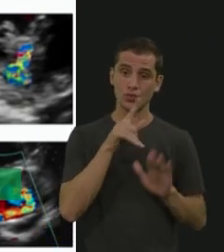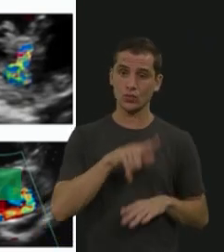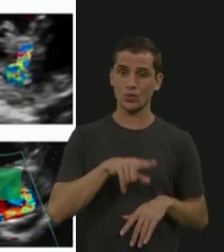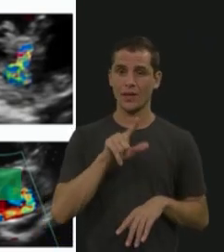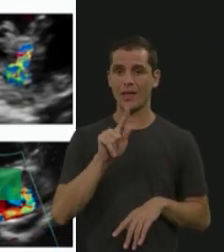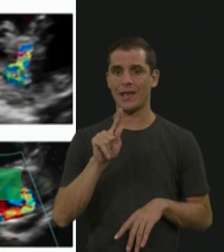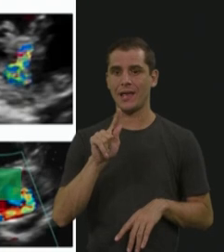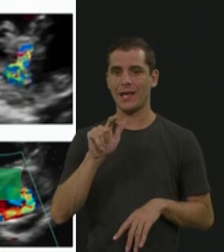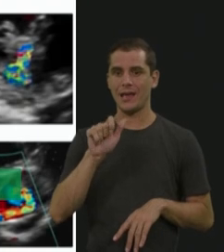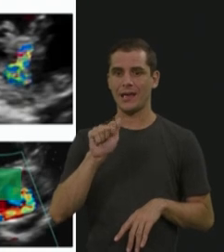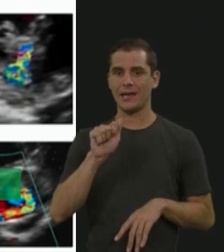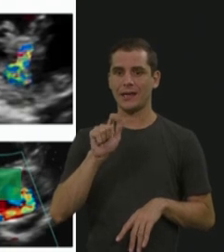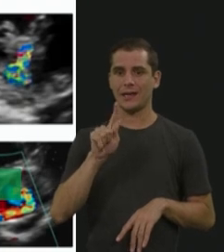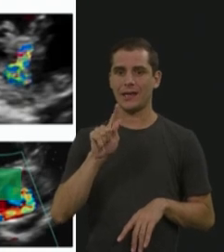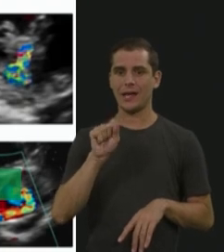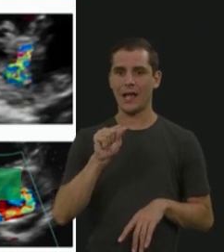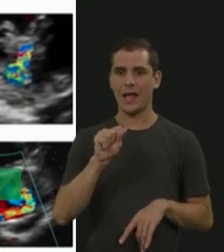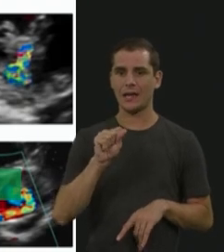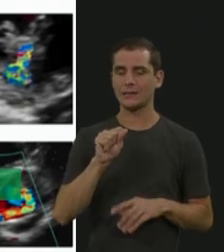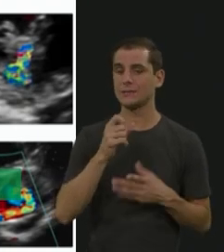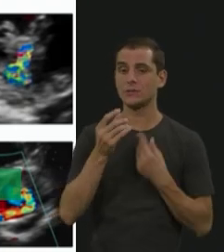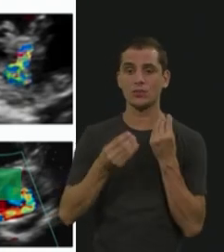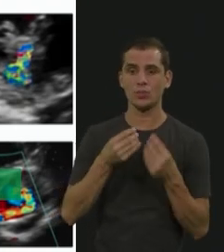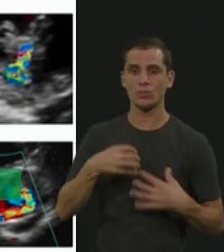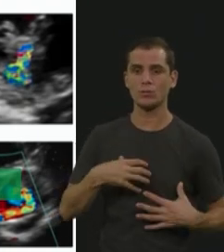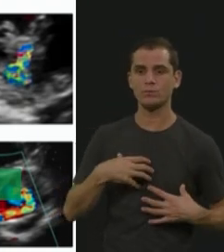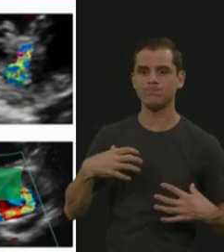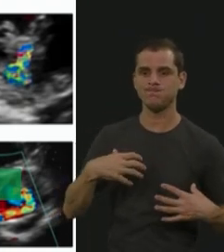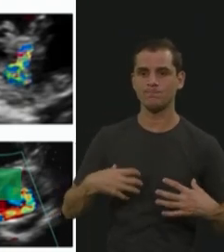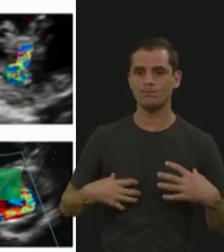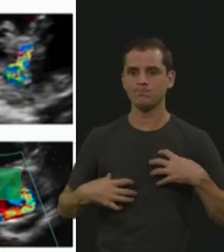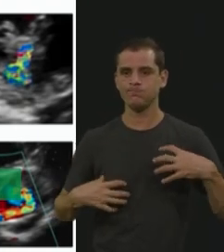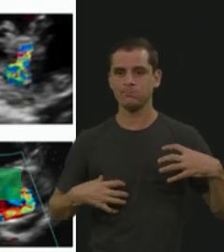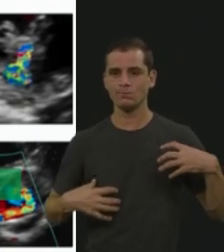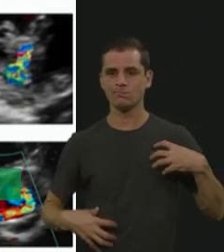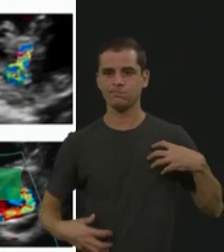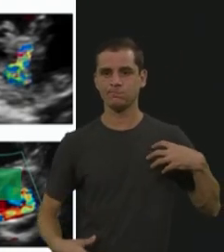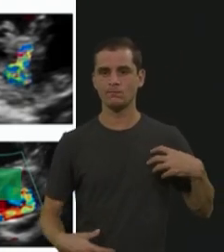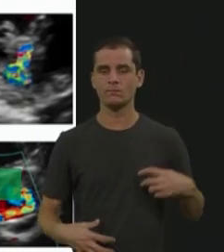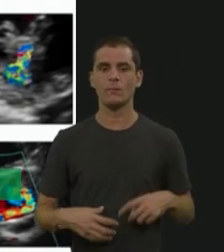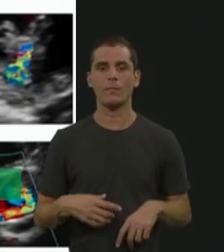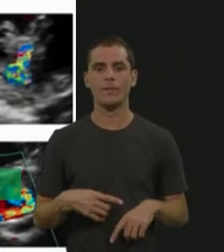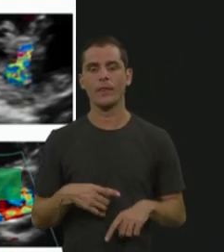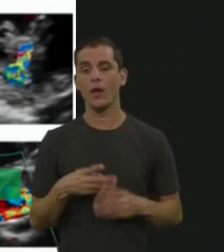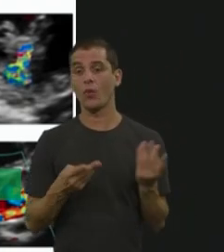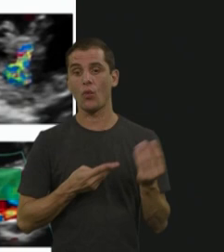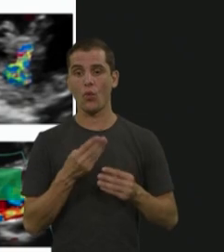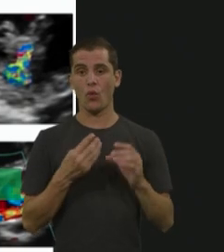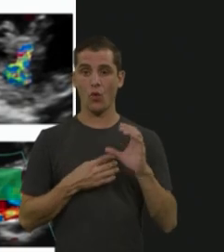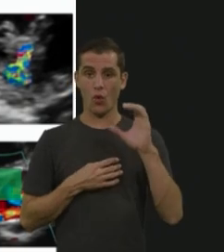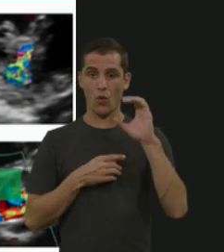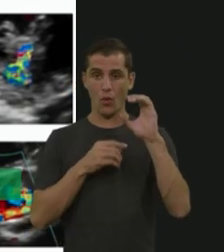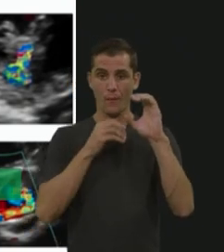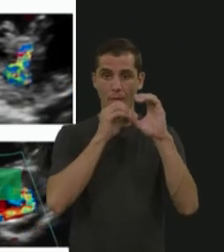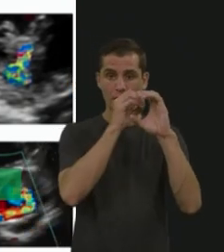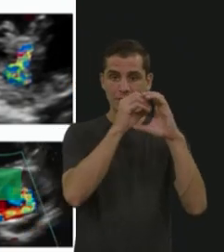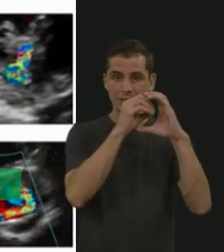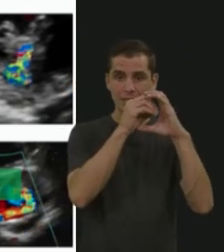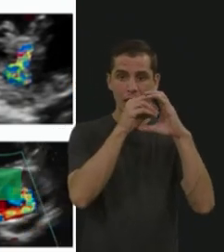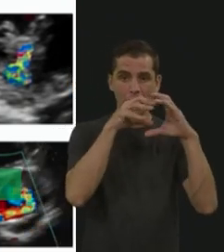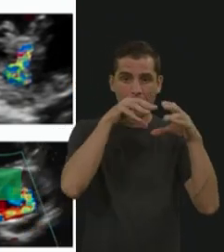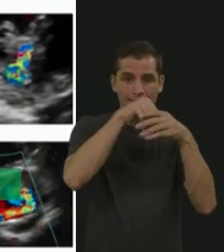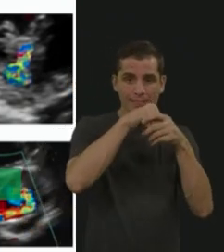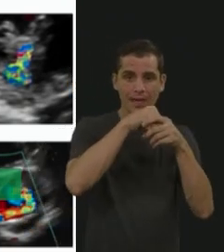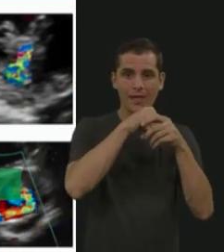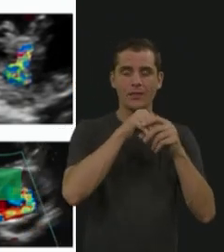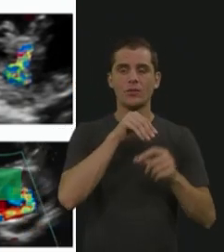fígado, o baço, as infecções, tudo são os glicos aminoglicanos depositados nas células dentro dos risossomos, tá? Então, a